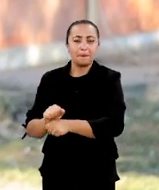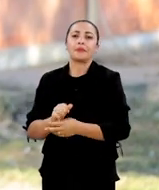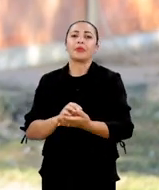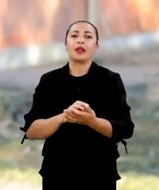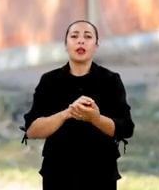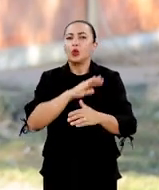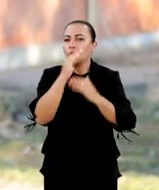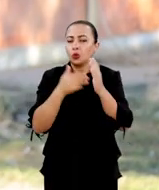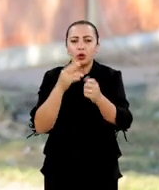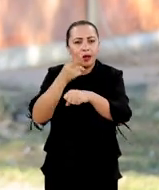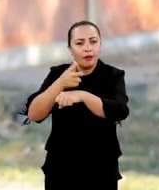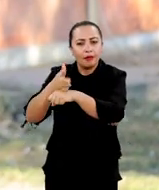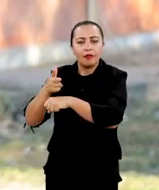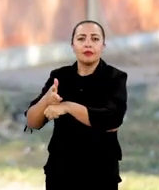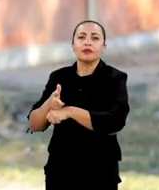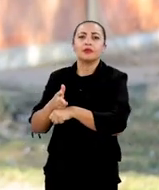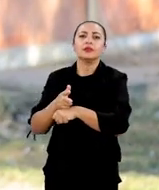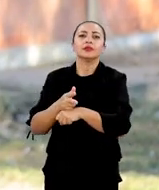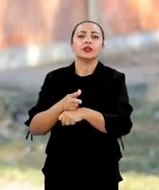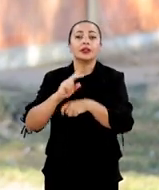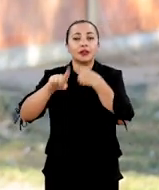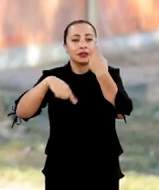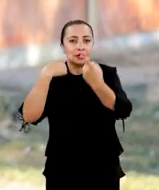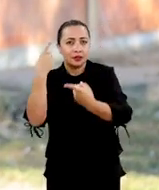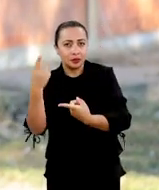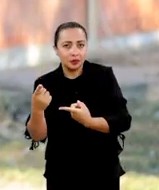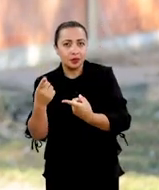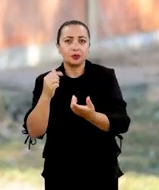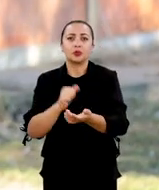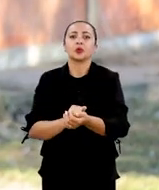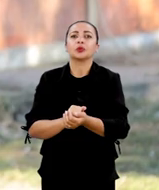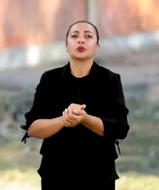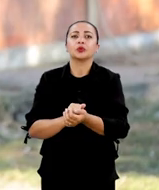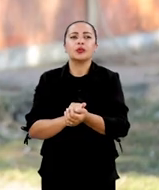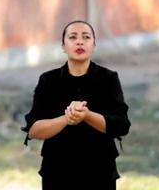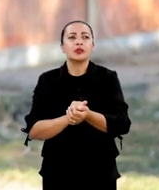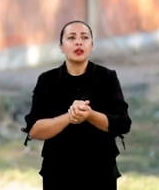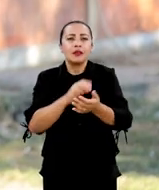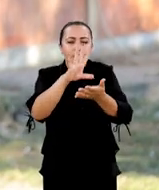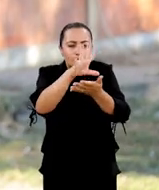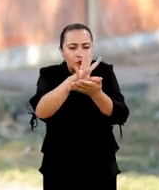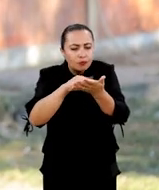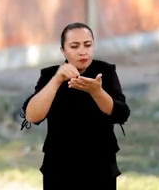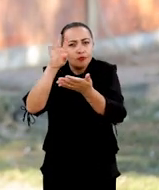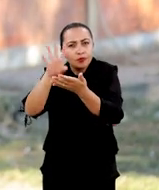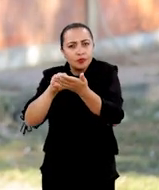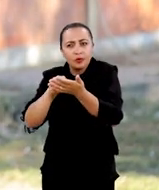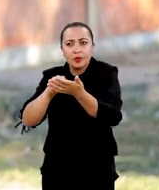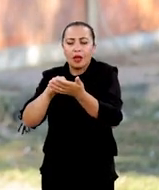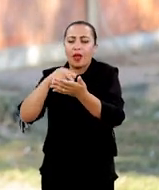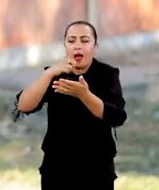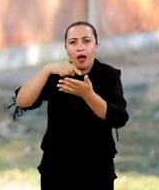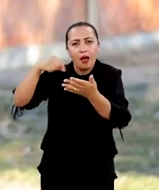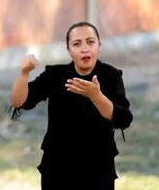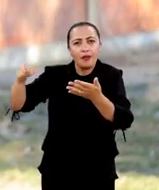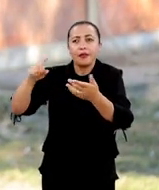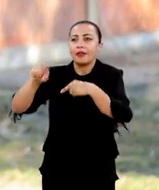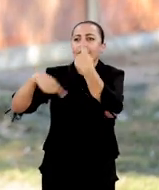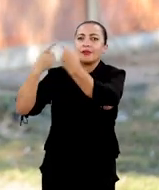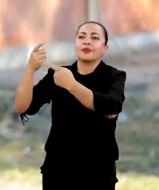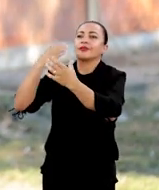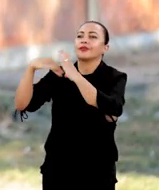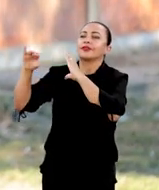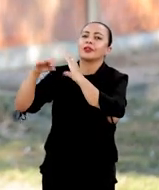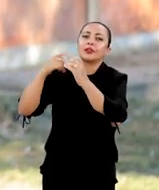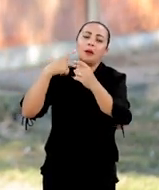interferências são gravadas e, posteriormente, processadas e enviadas